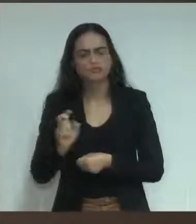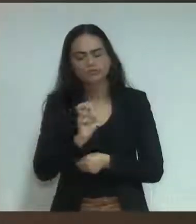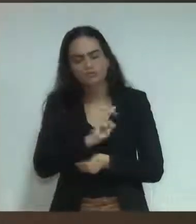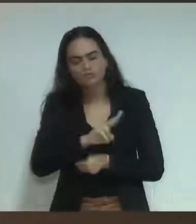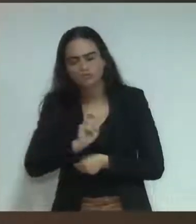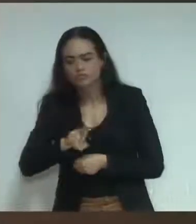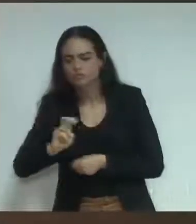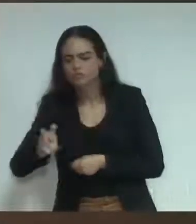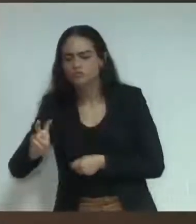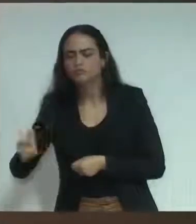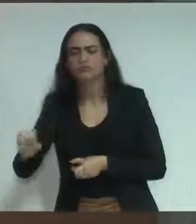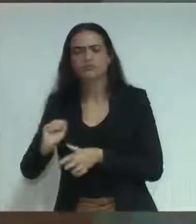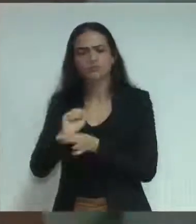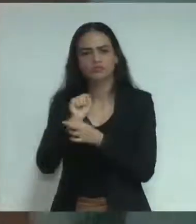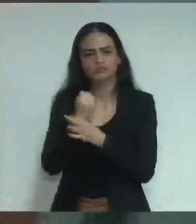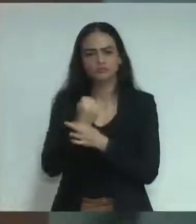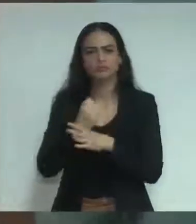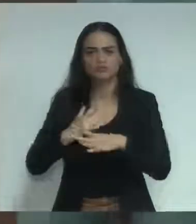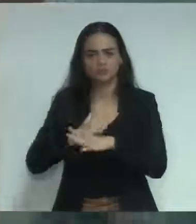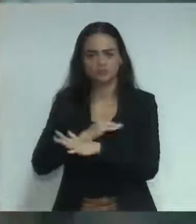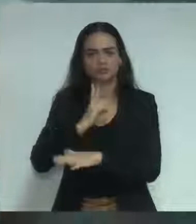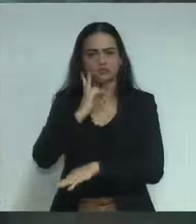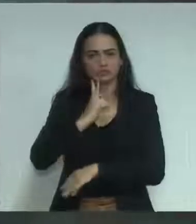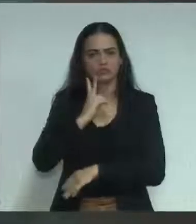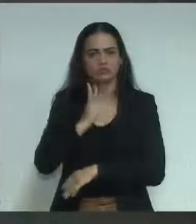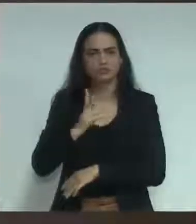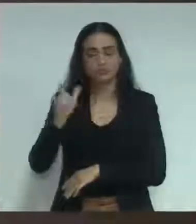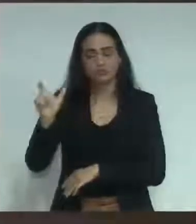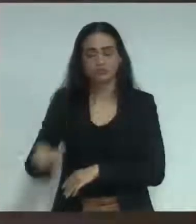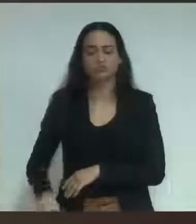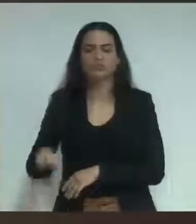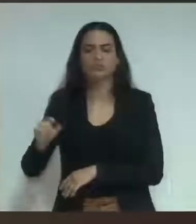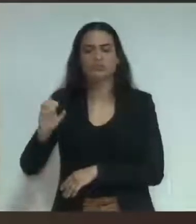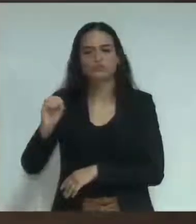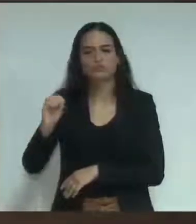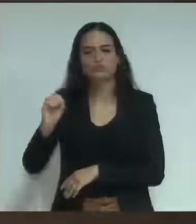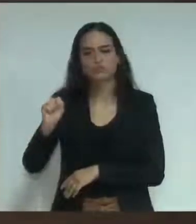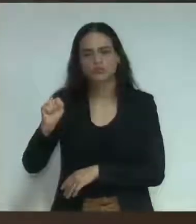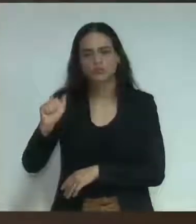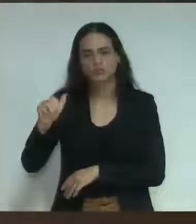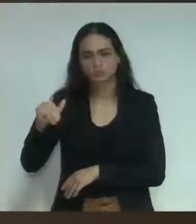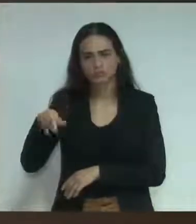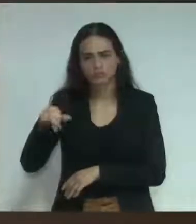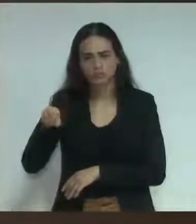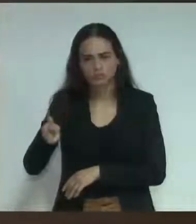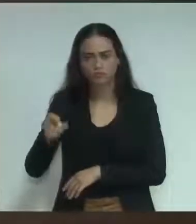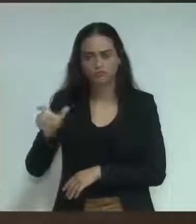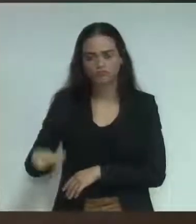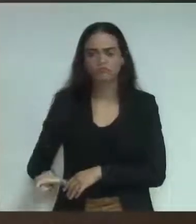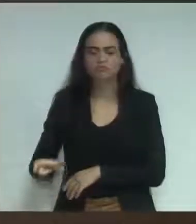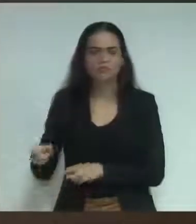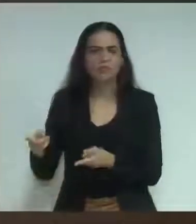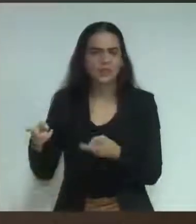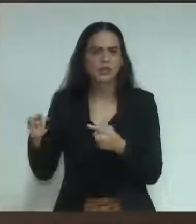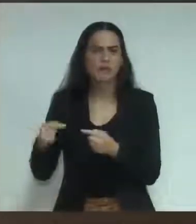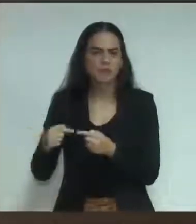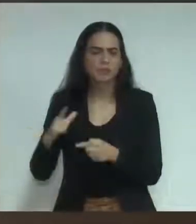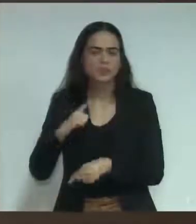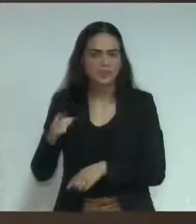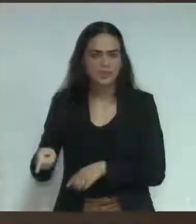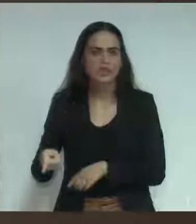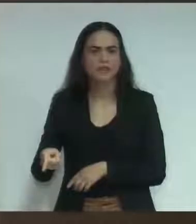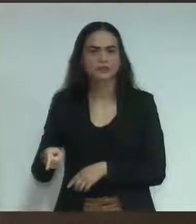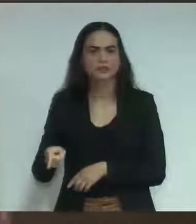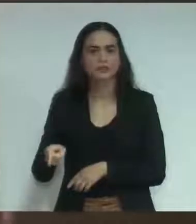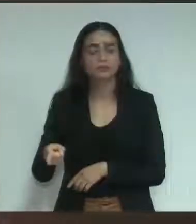município, eu acho que o Osmir tem esse perfil, e quando a gente fala aqui de despolitizar a